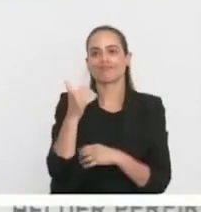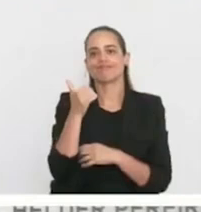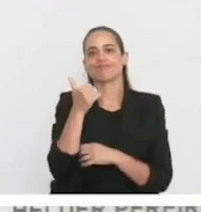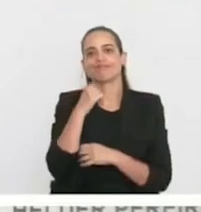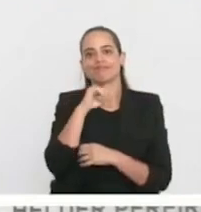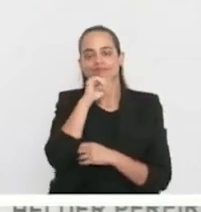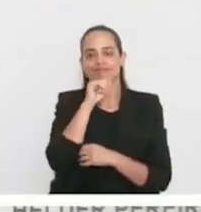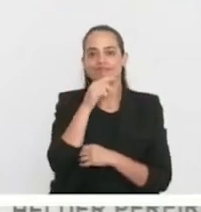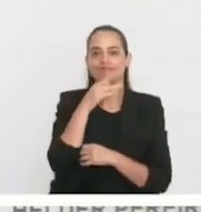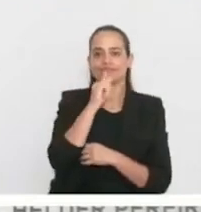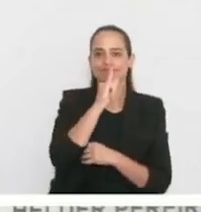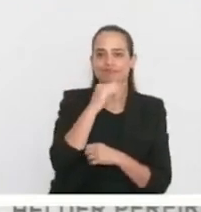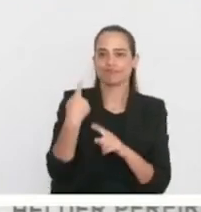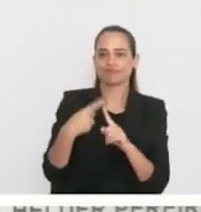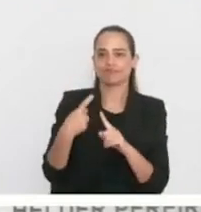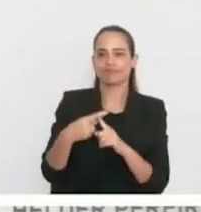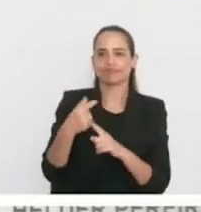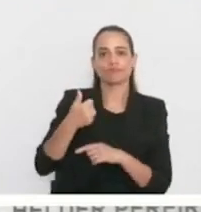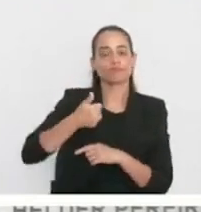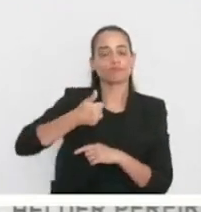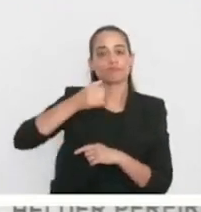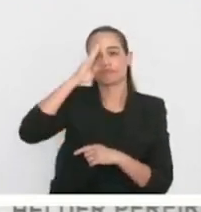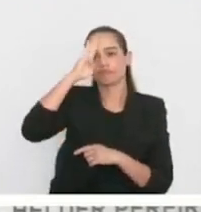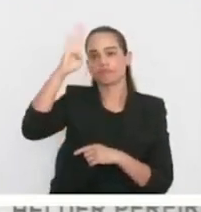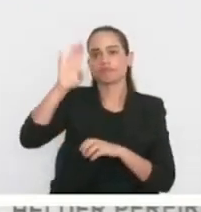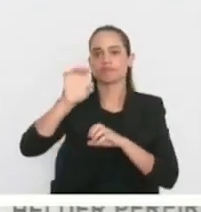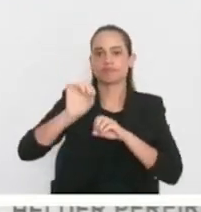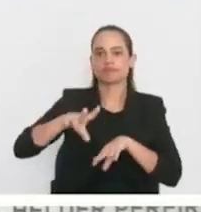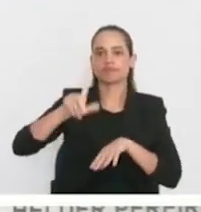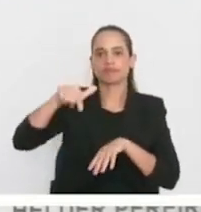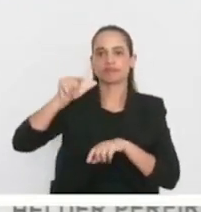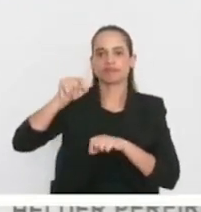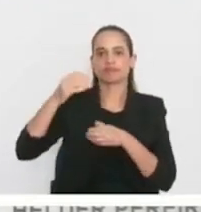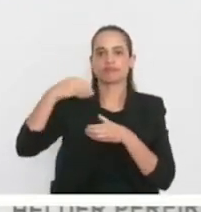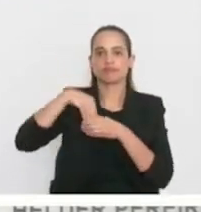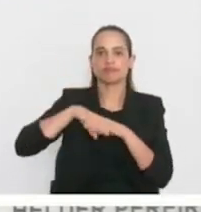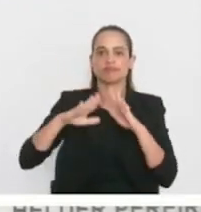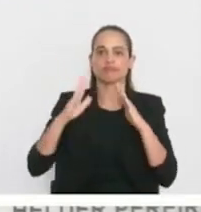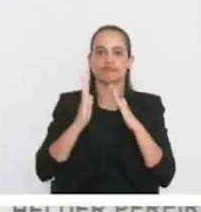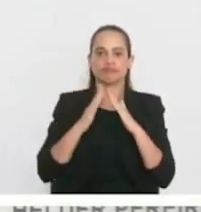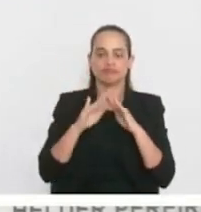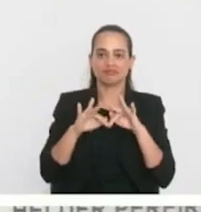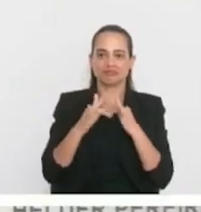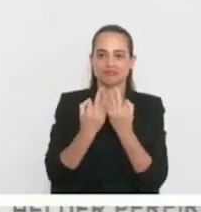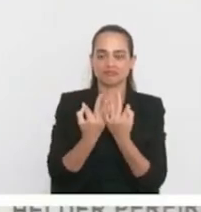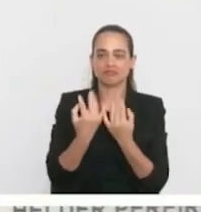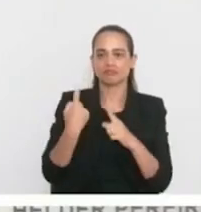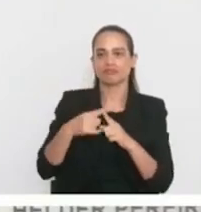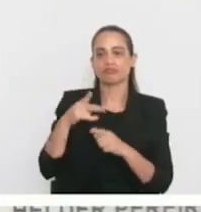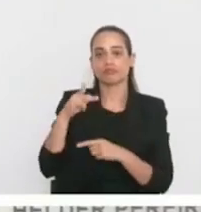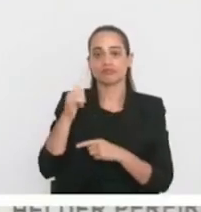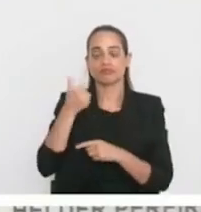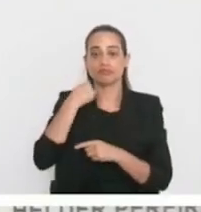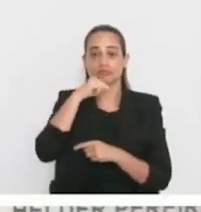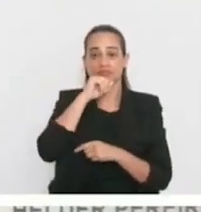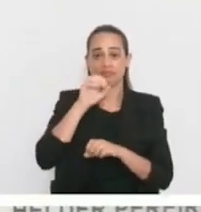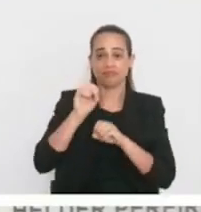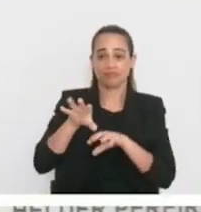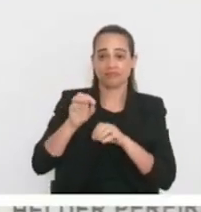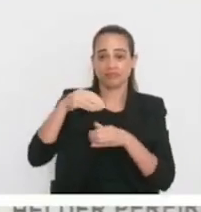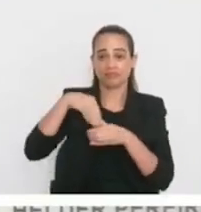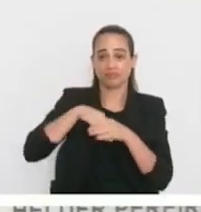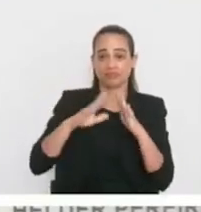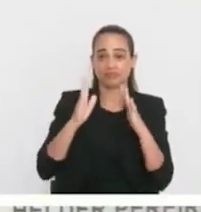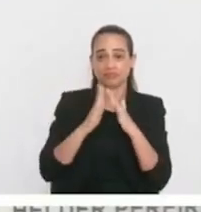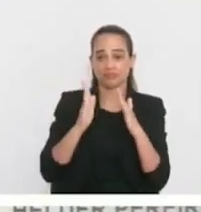e principal educação vem de casa. Quando os pais ensinam, educam os seus filhos em casa, o trabalho